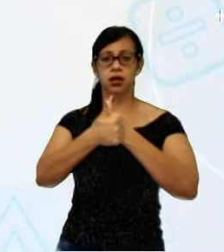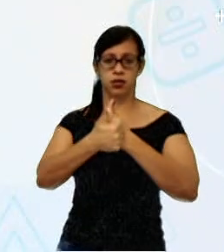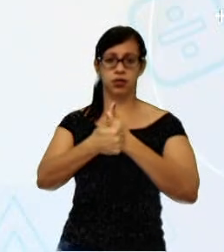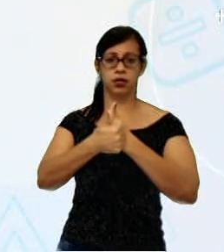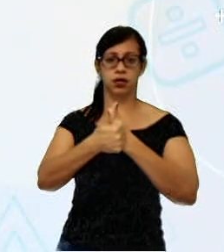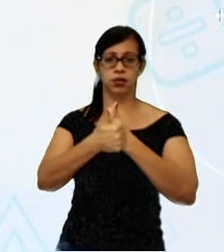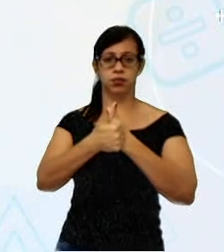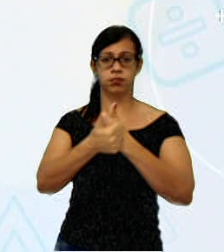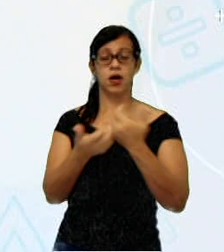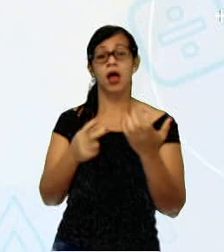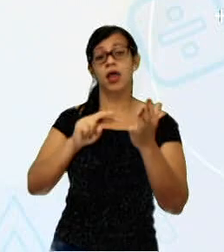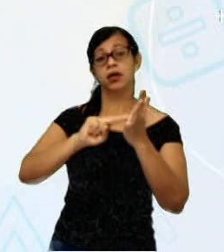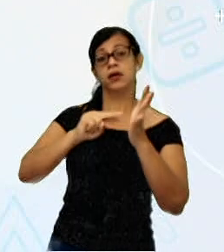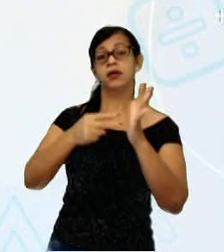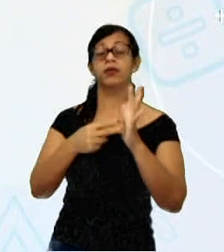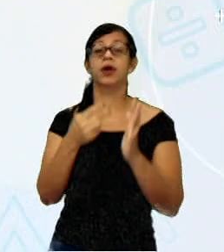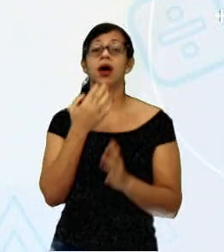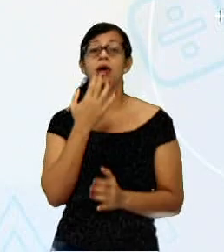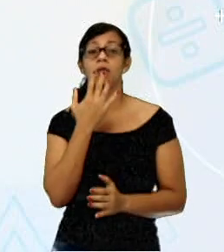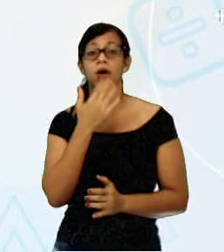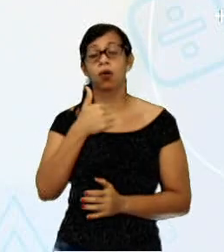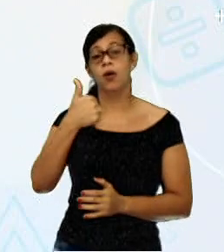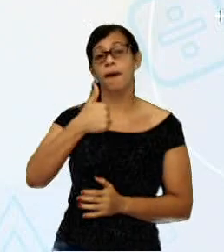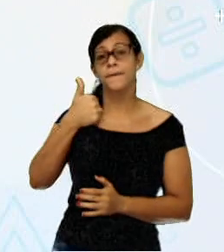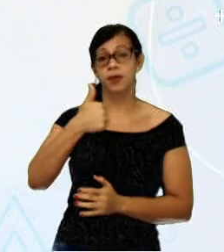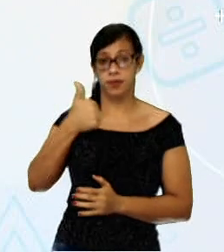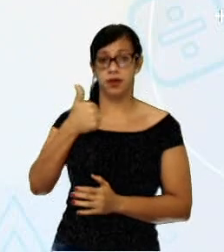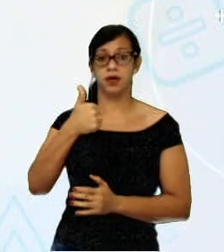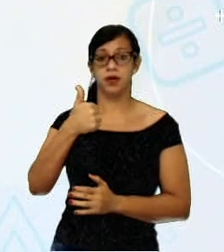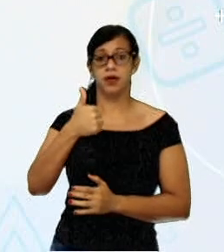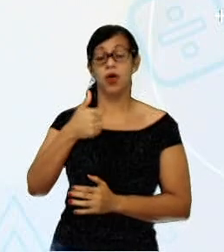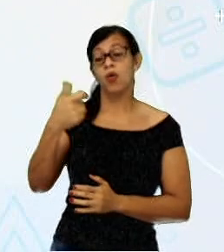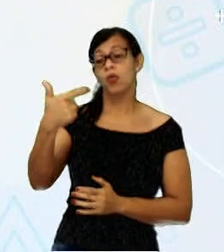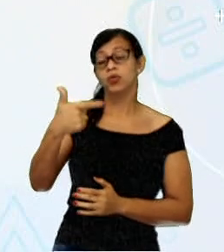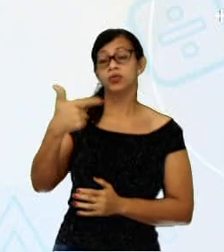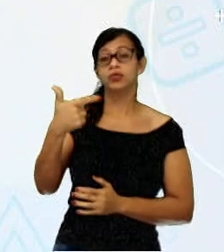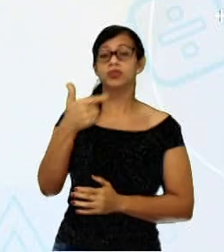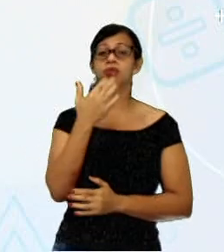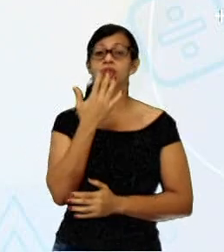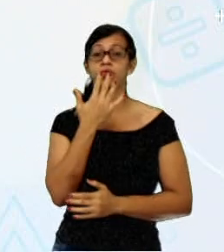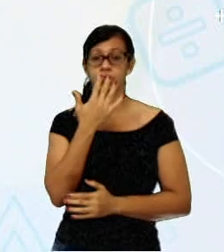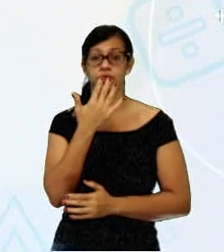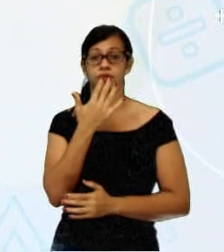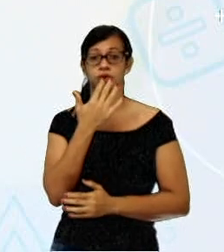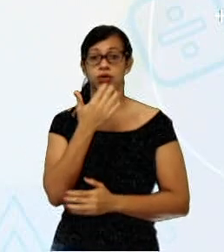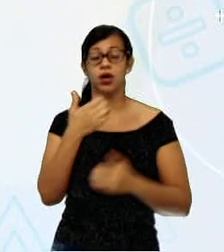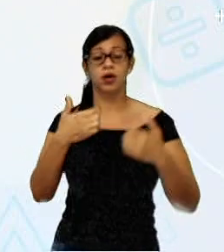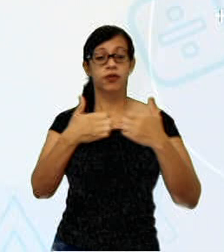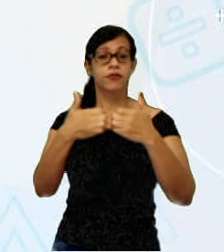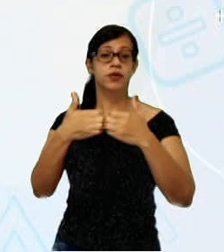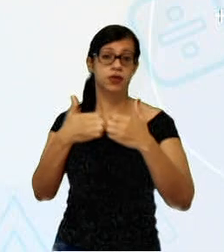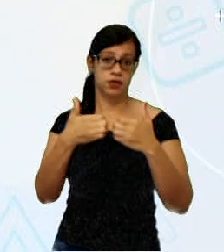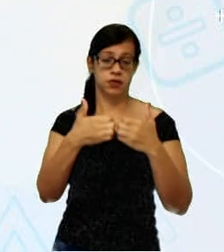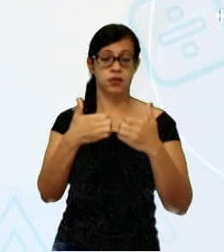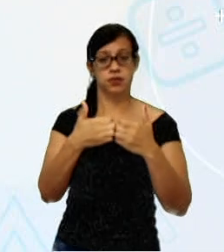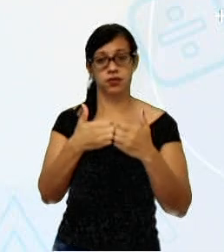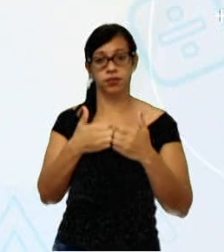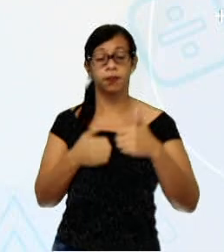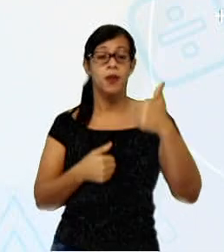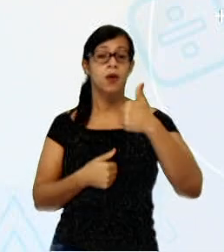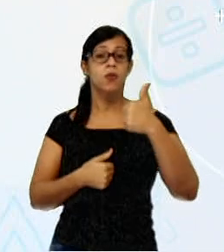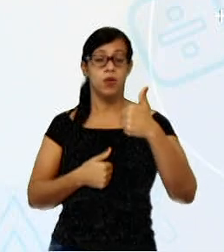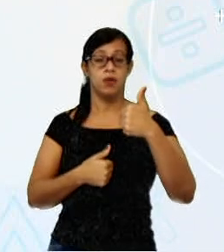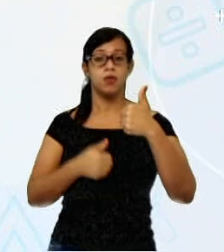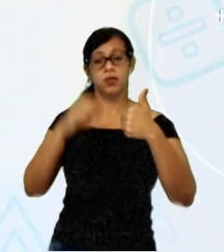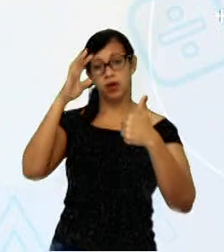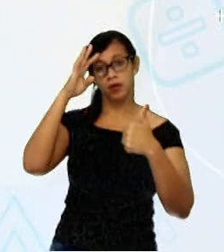cor primária combinada com duas cores vizinhas no círculo cromático. Uma cor será a principal, enquanto